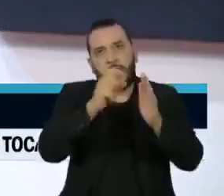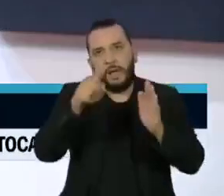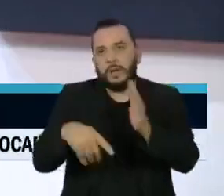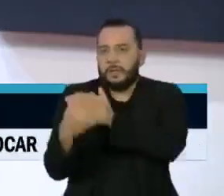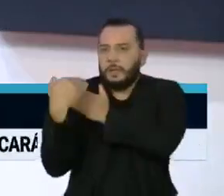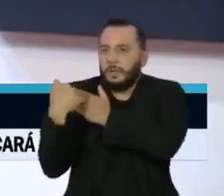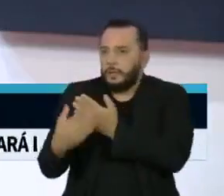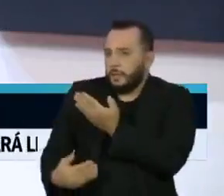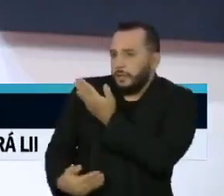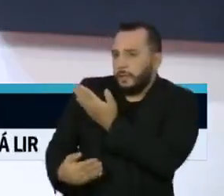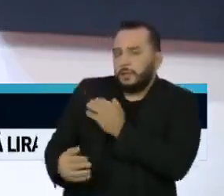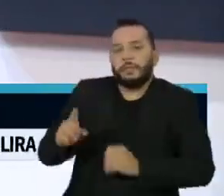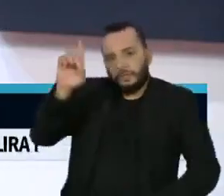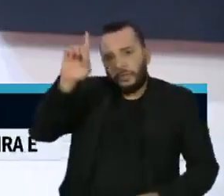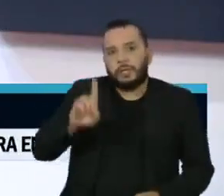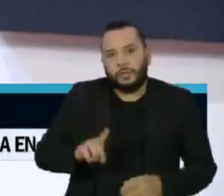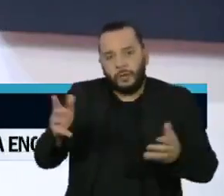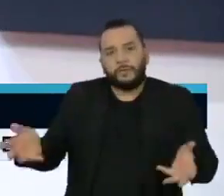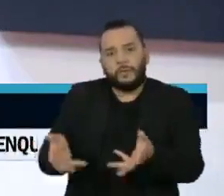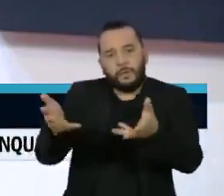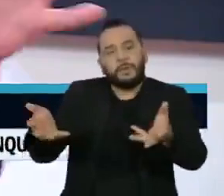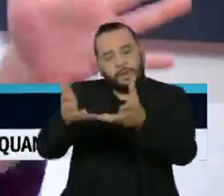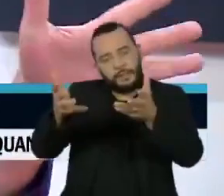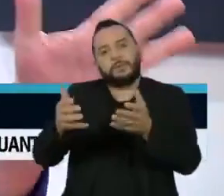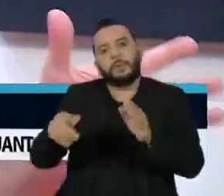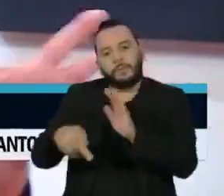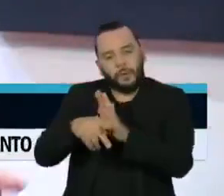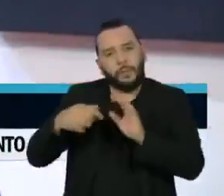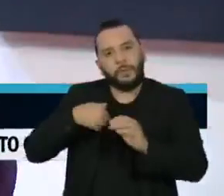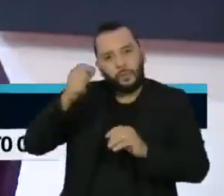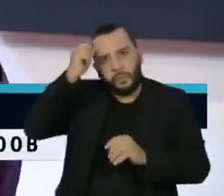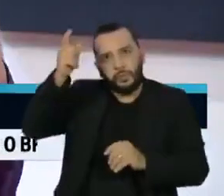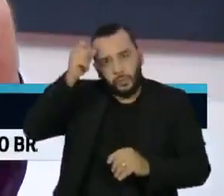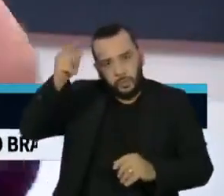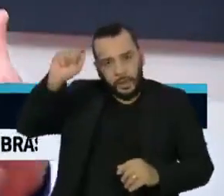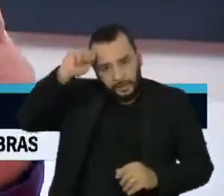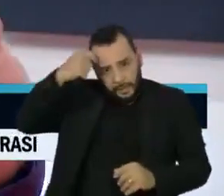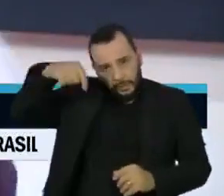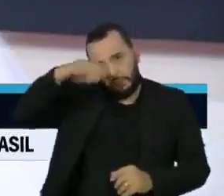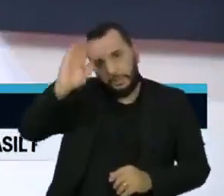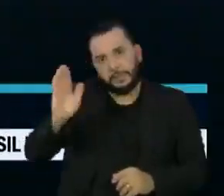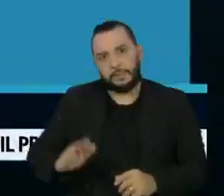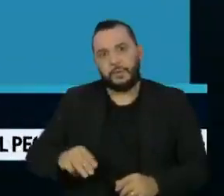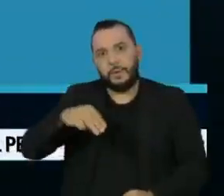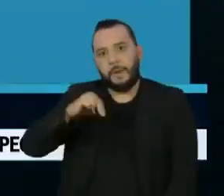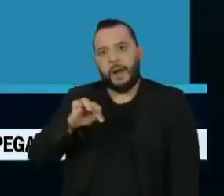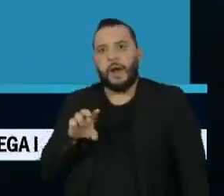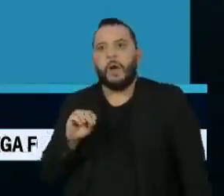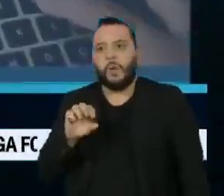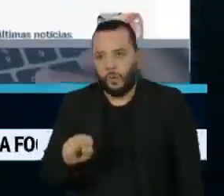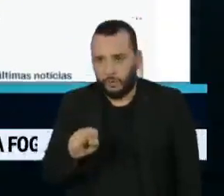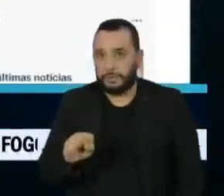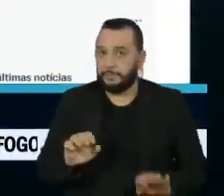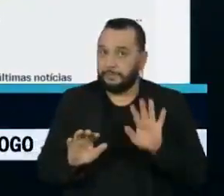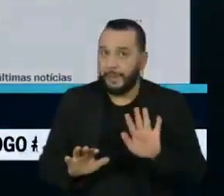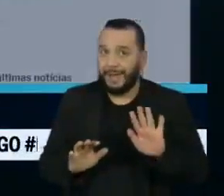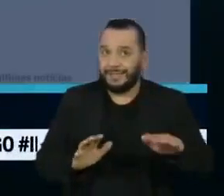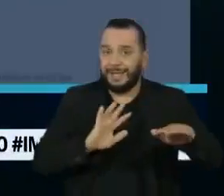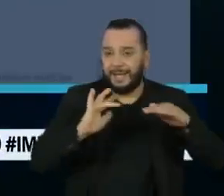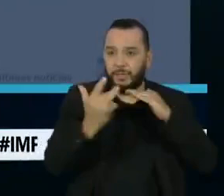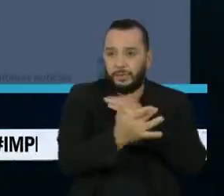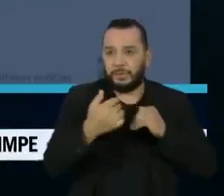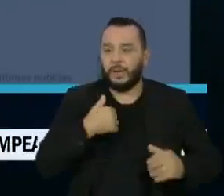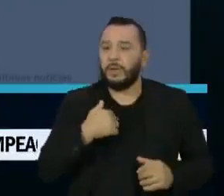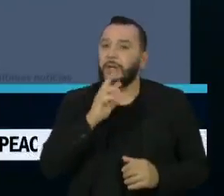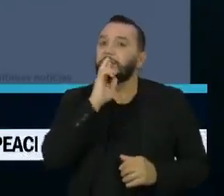responsabilidade do diretor de fomento e promoção da cultura afro-brasileira, Marcos Petrucelli. Nas redes sociais, ele